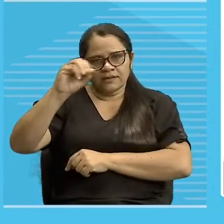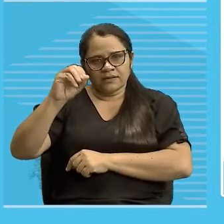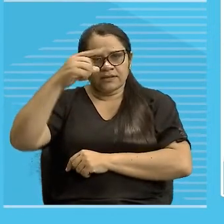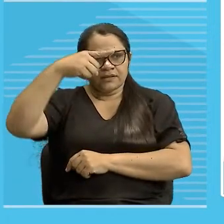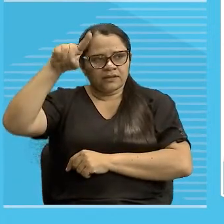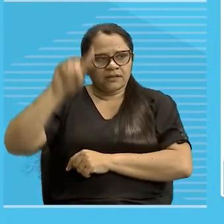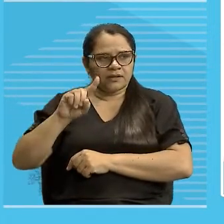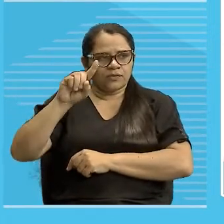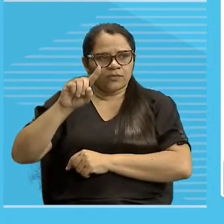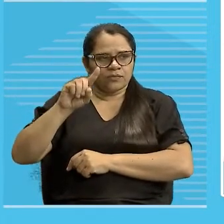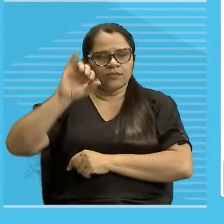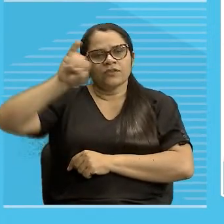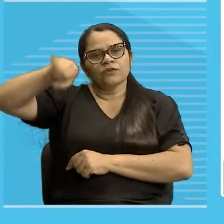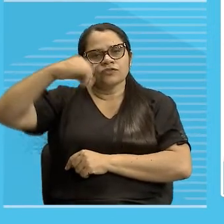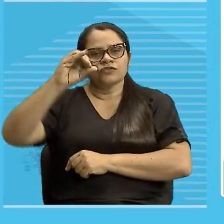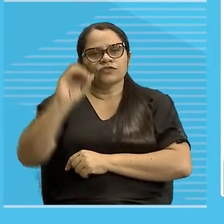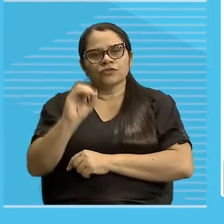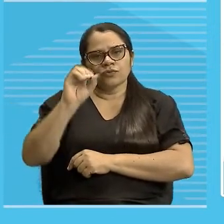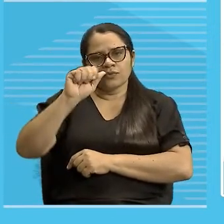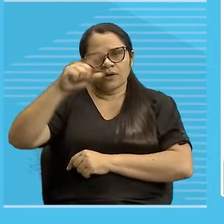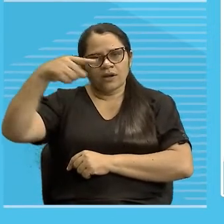evangelista, pronto,